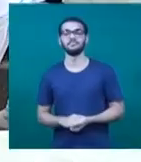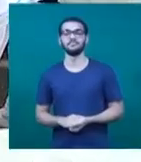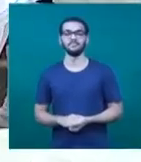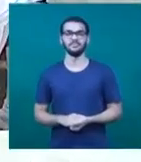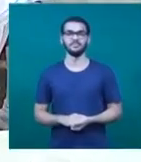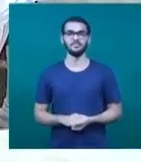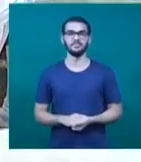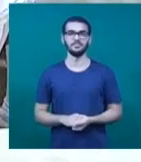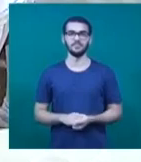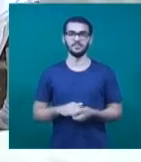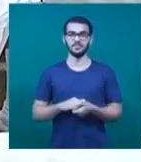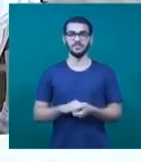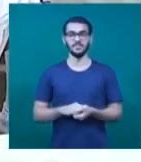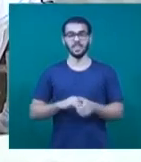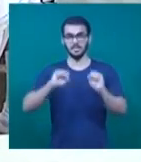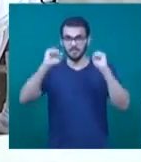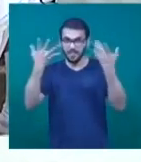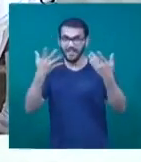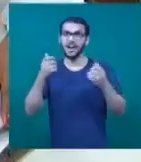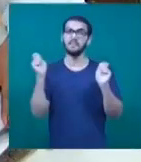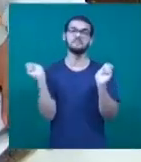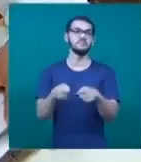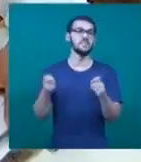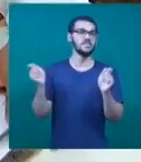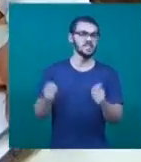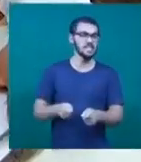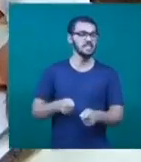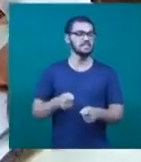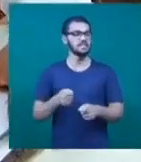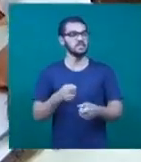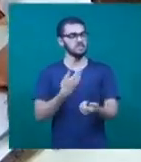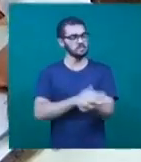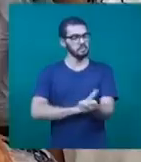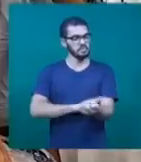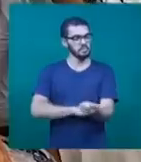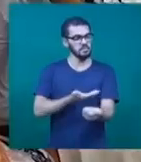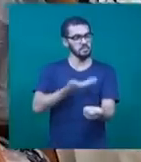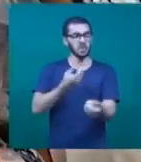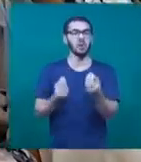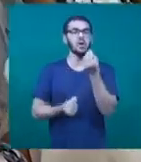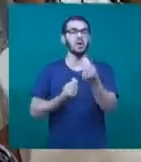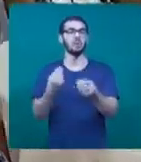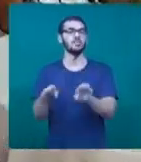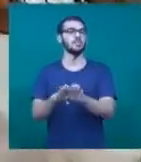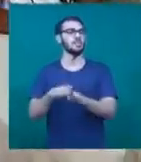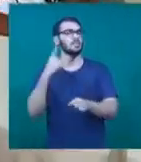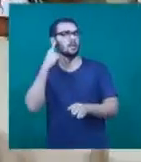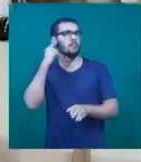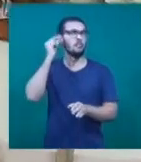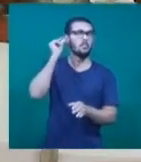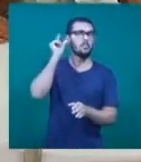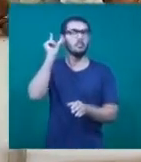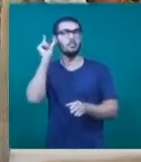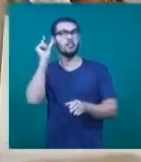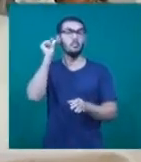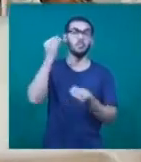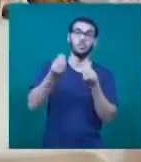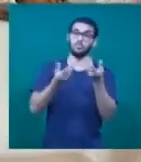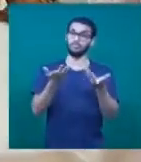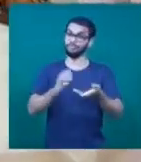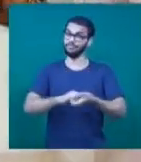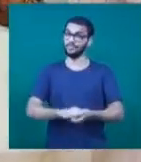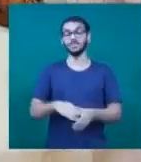Na festa, foi possível fazer um breve check-up e descobrir se estava tudo bem com a pressão e a audição. Alguns até